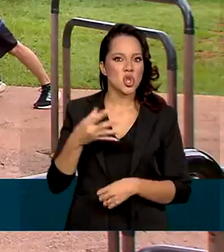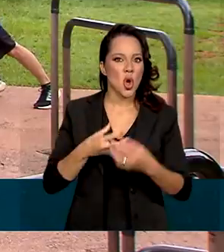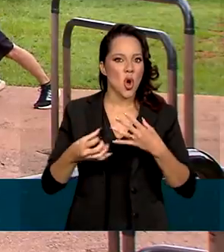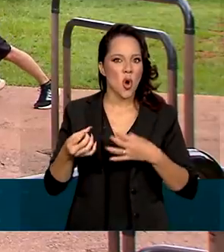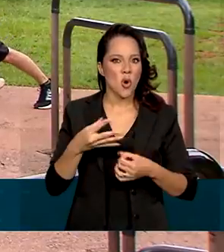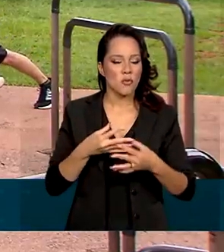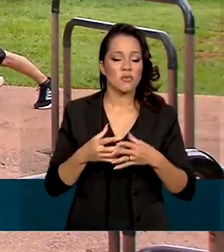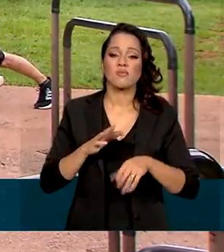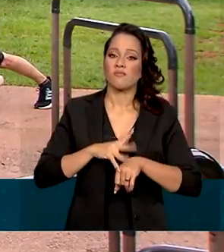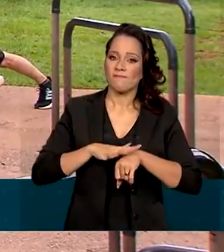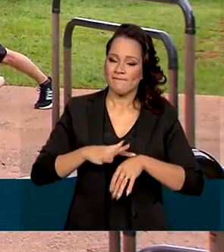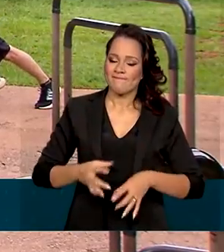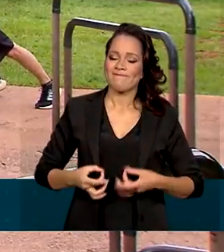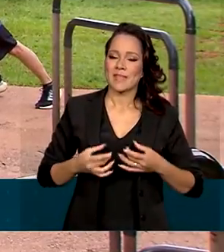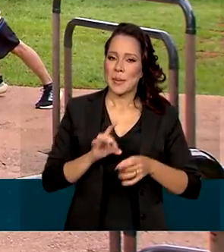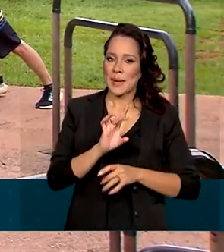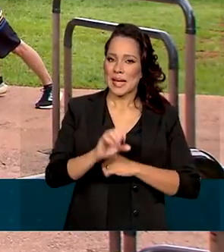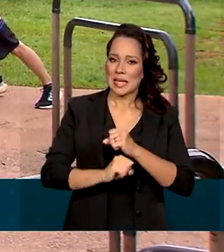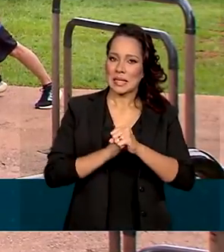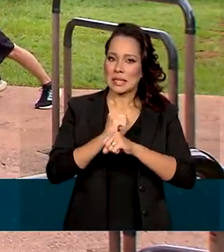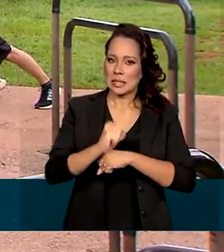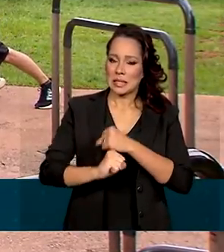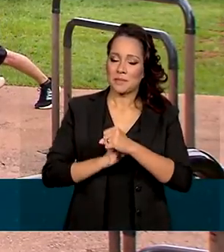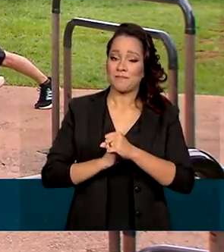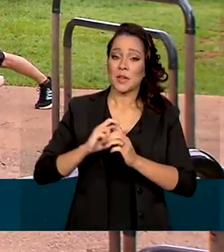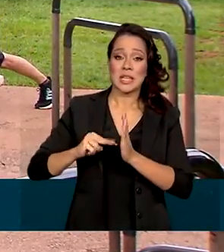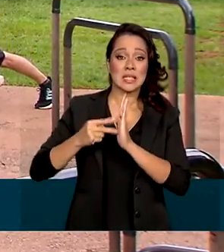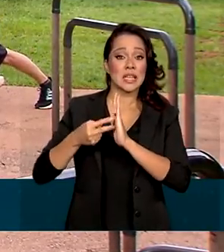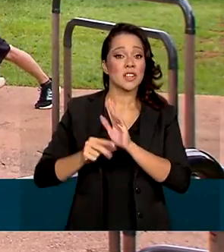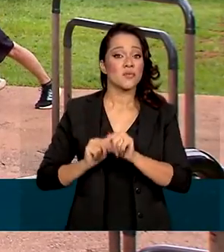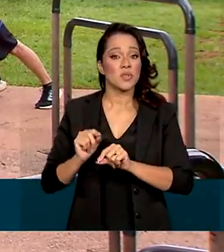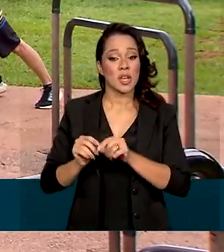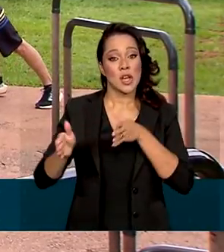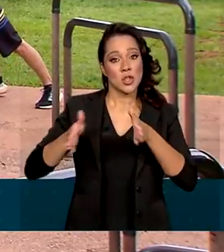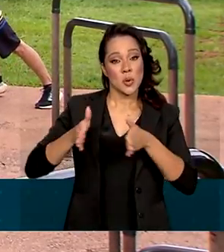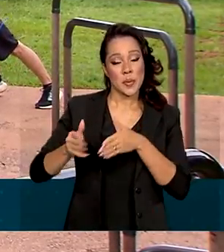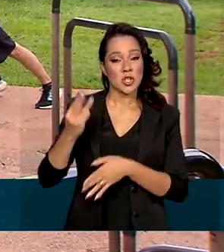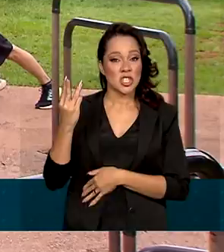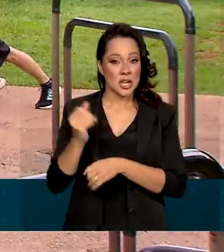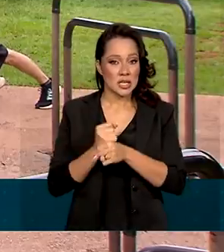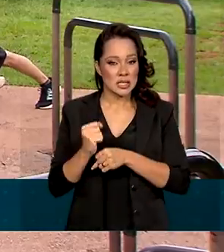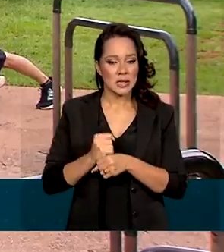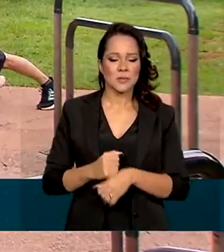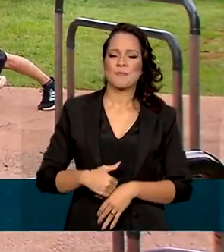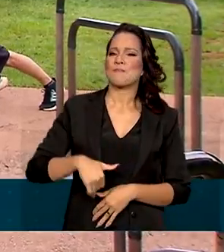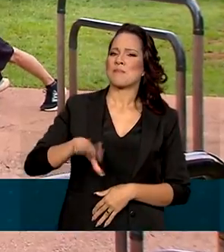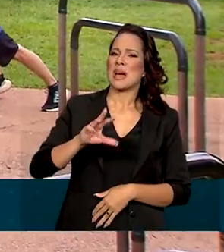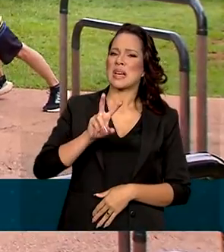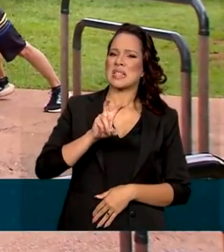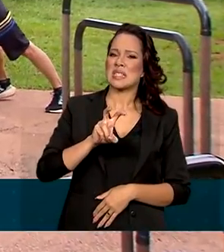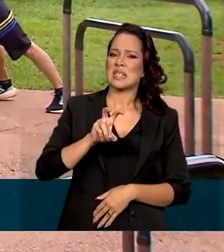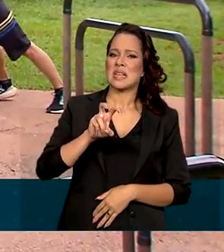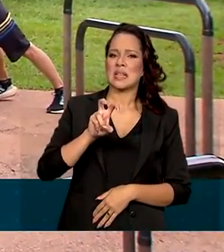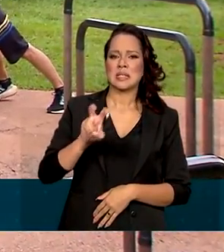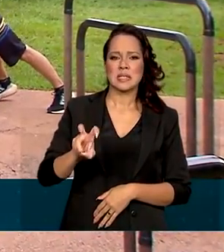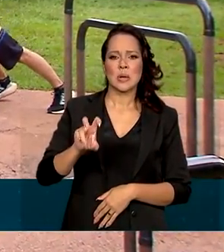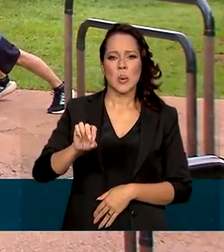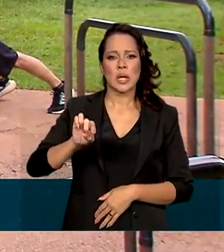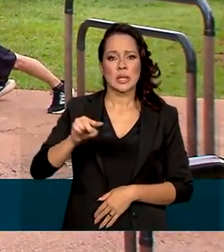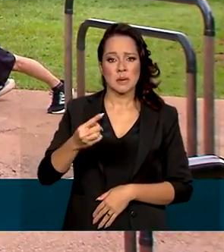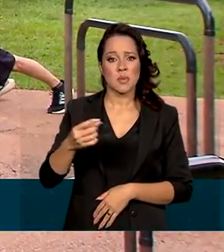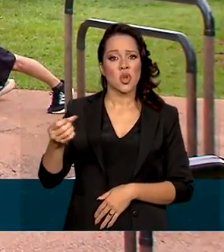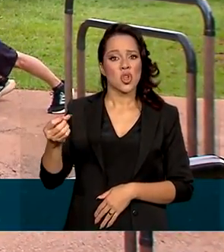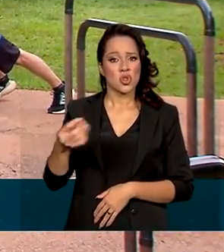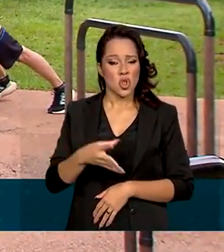casos da doença para cada ano, o que significa que no período de três anos serão mais de 550 mil